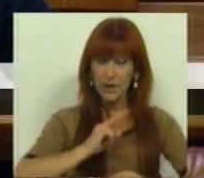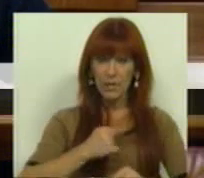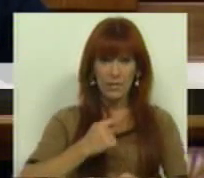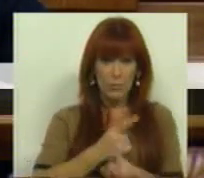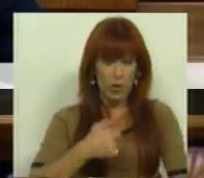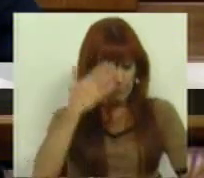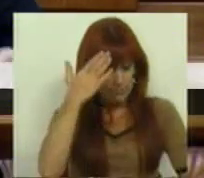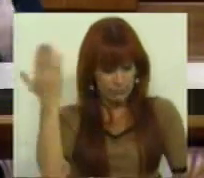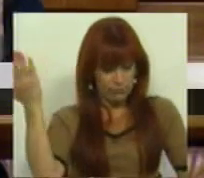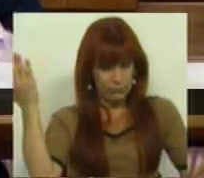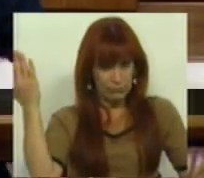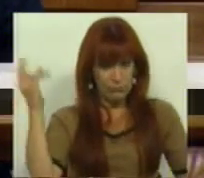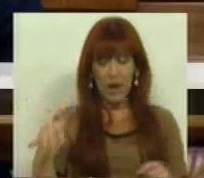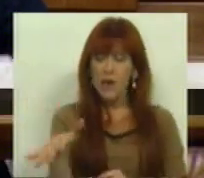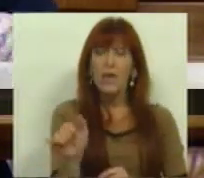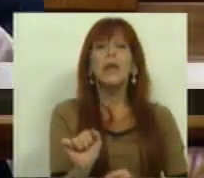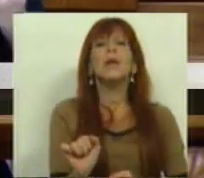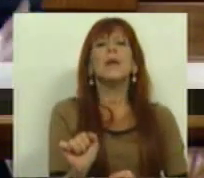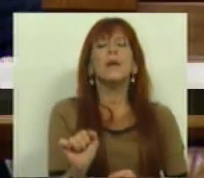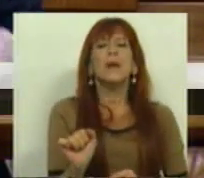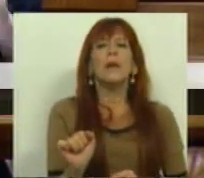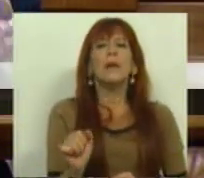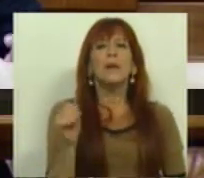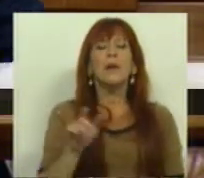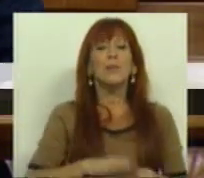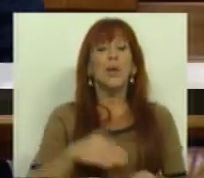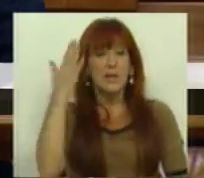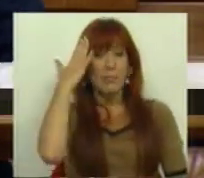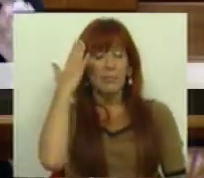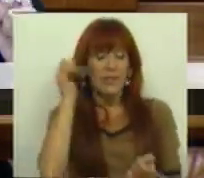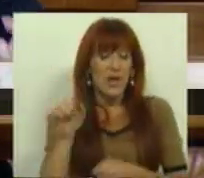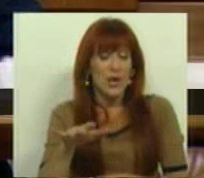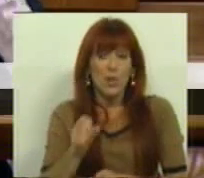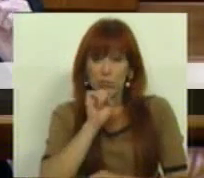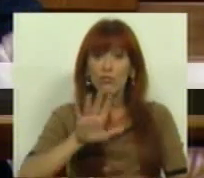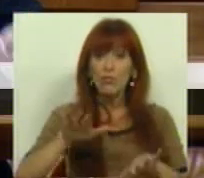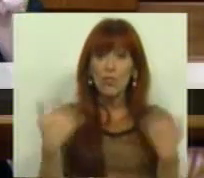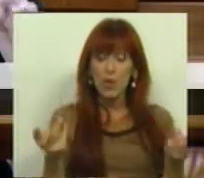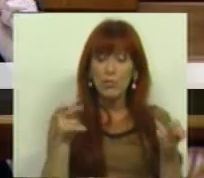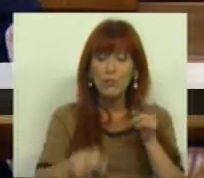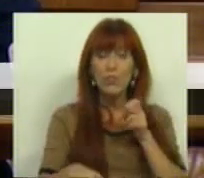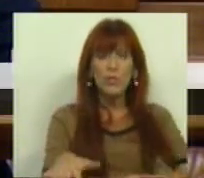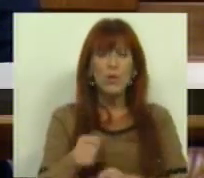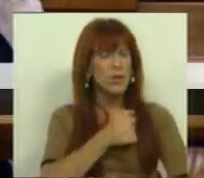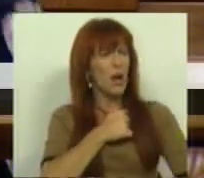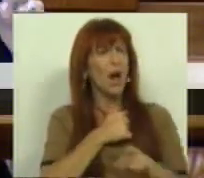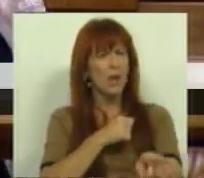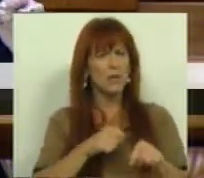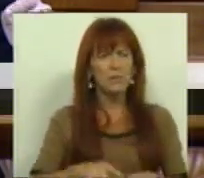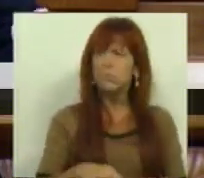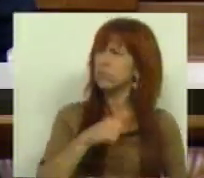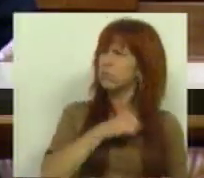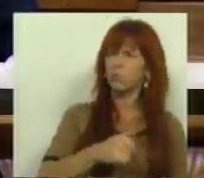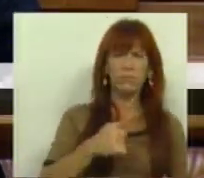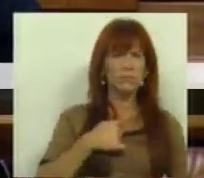prevê uma situação, porque prevê uma situação em que é possível entrar num domicílio sem